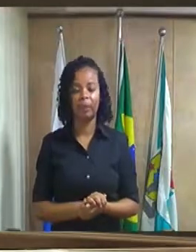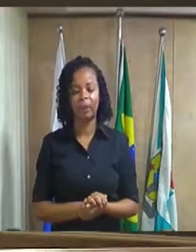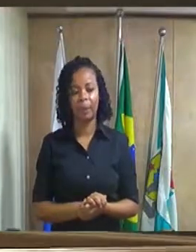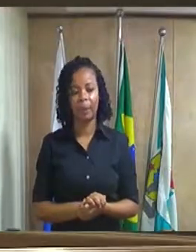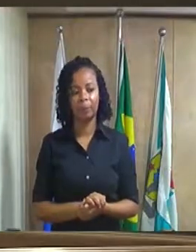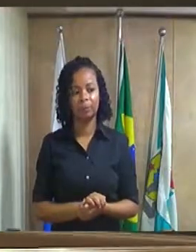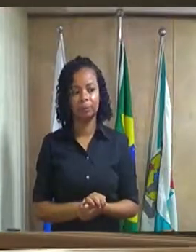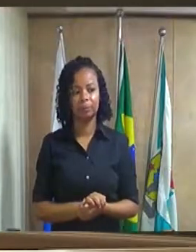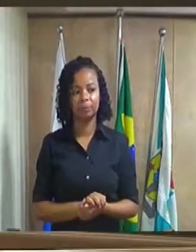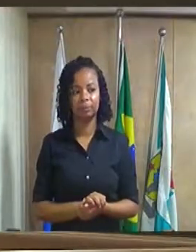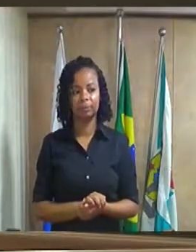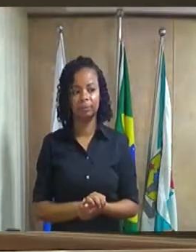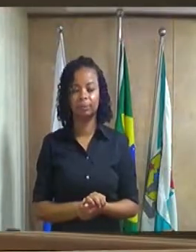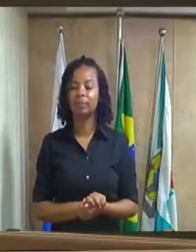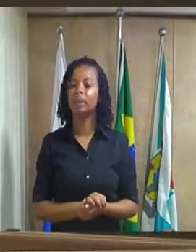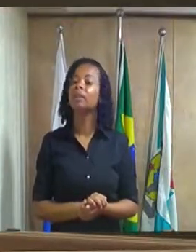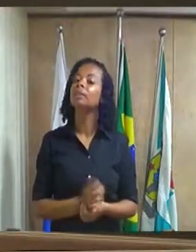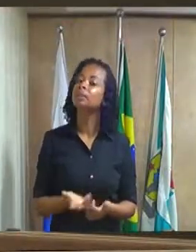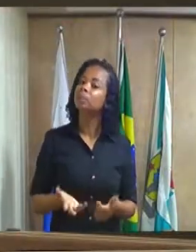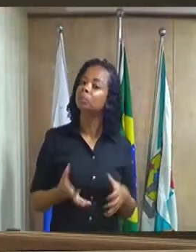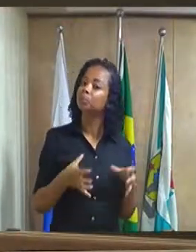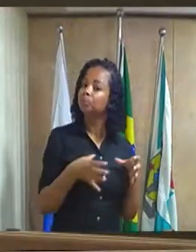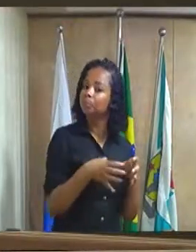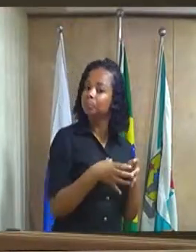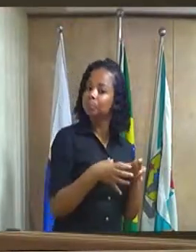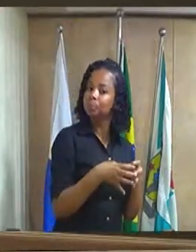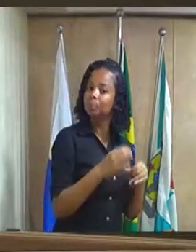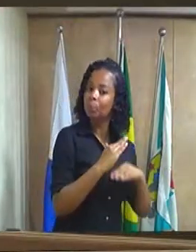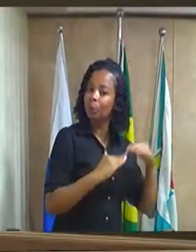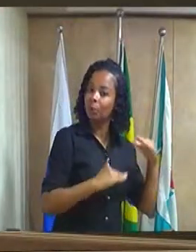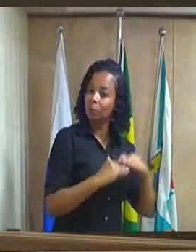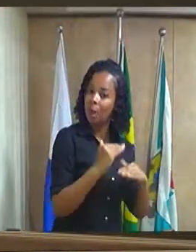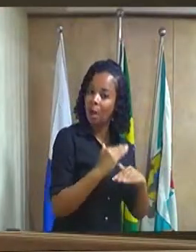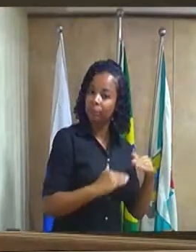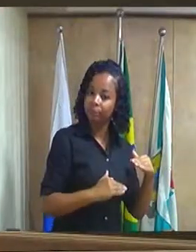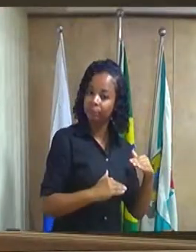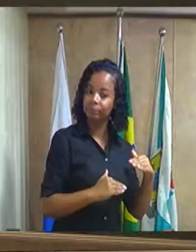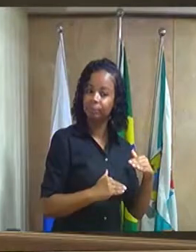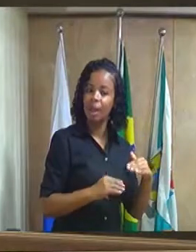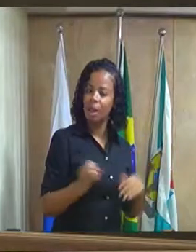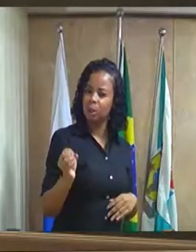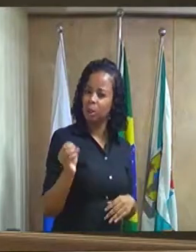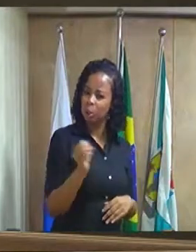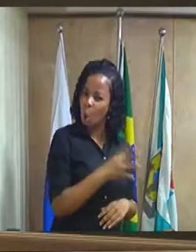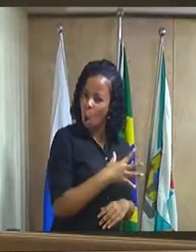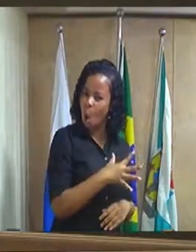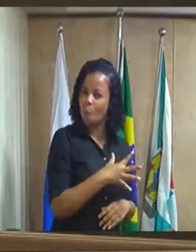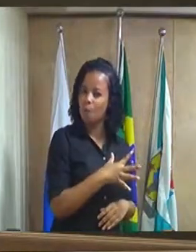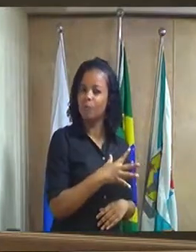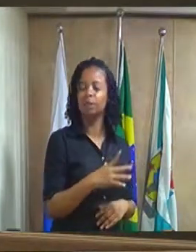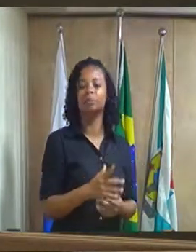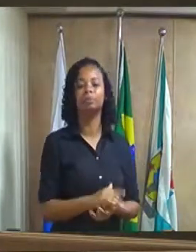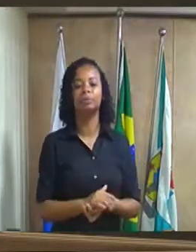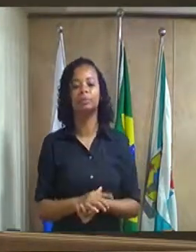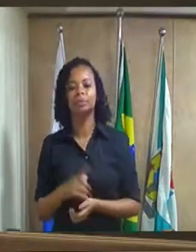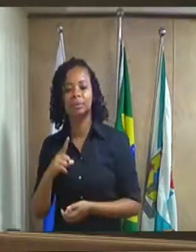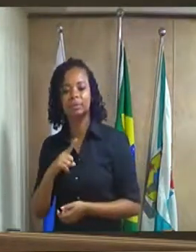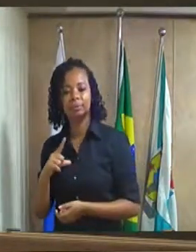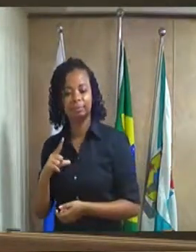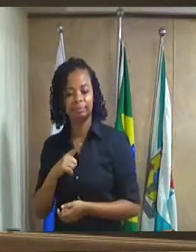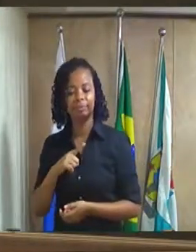de uma categoria ou de uma nova profissão que